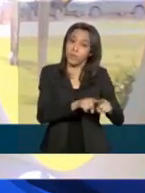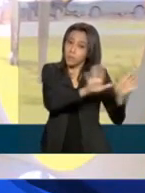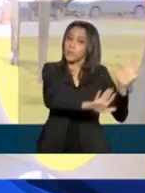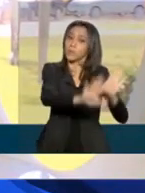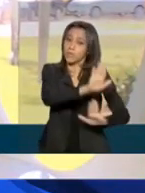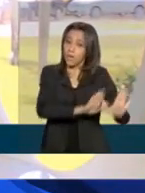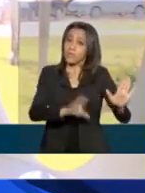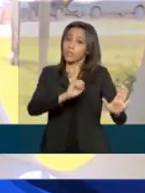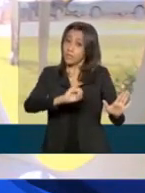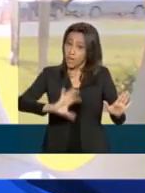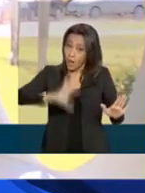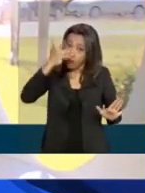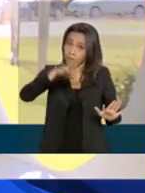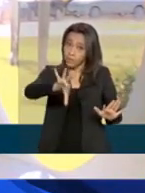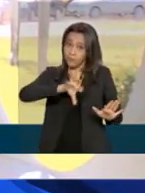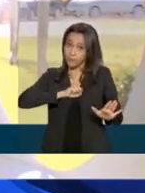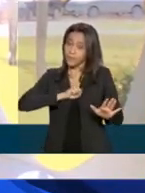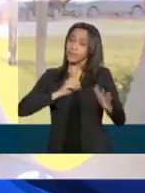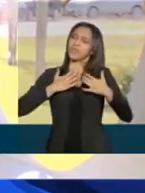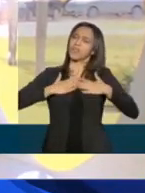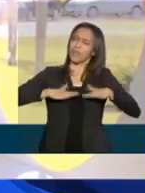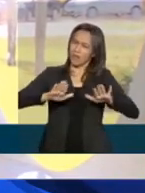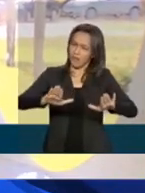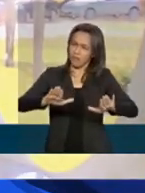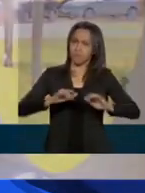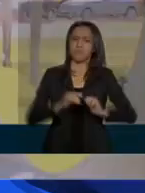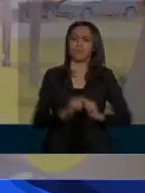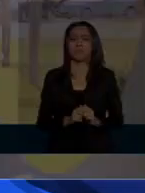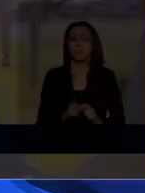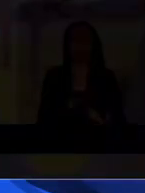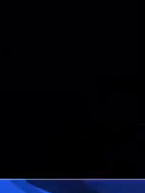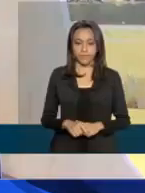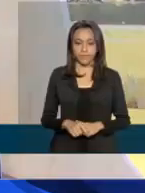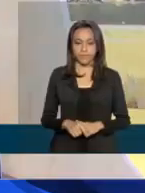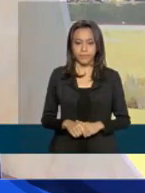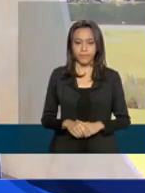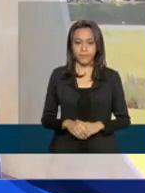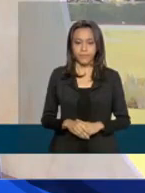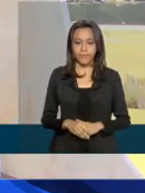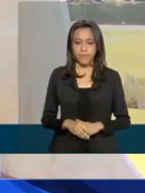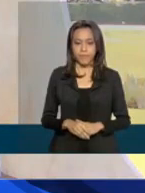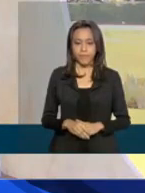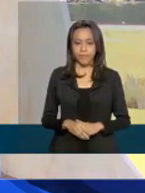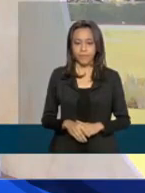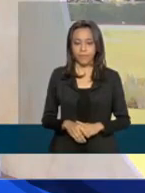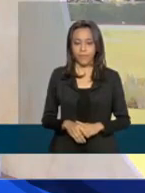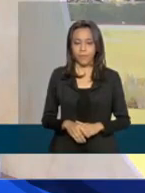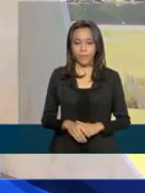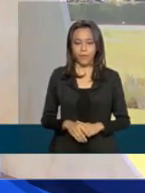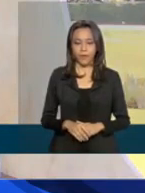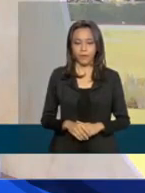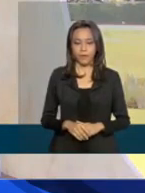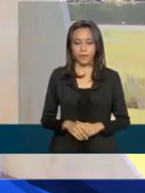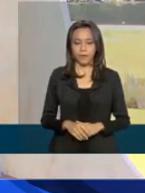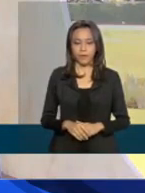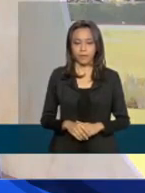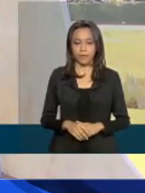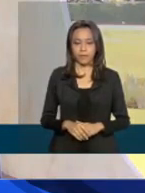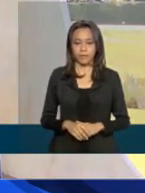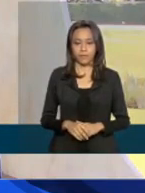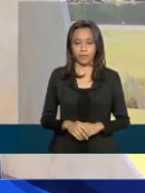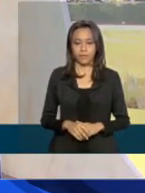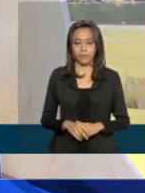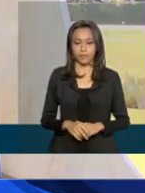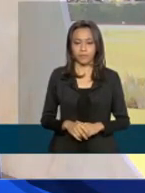Bolsonaro apareceu sozinho na residência oficial do Palácio da Alvorada, sem ministros, funcionários e sem os intérpretes de Libras que